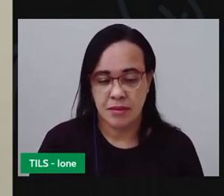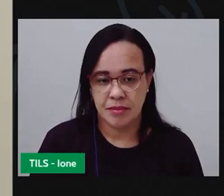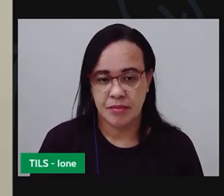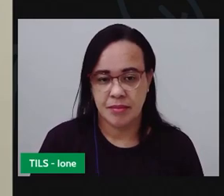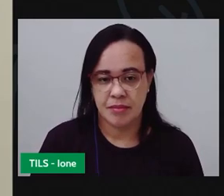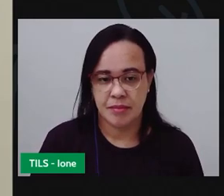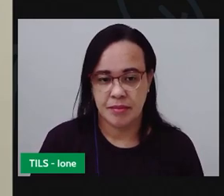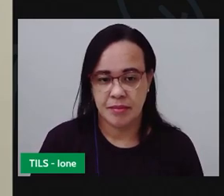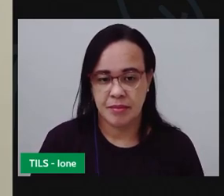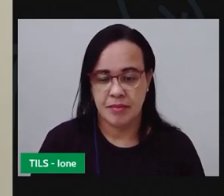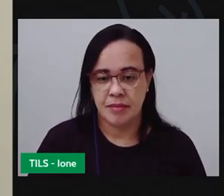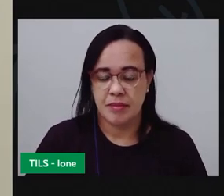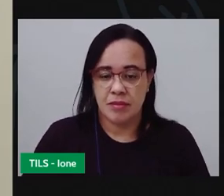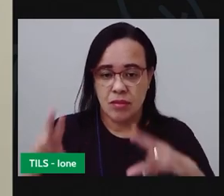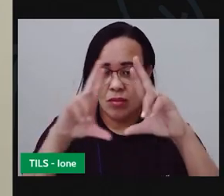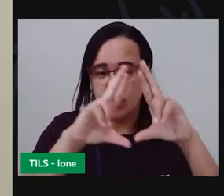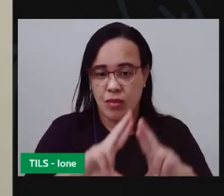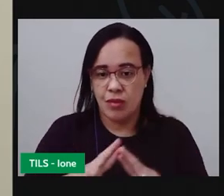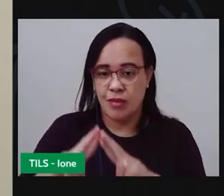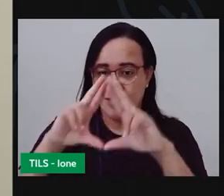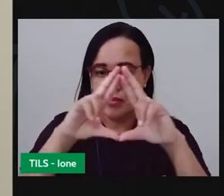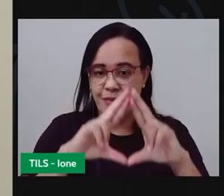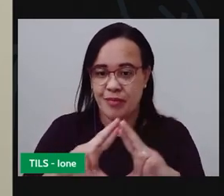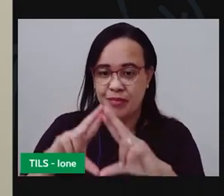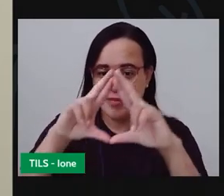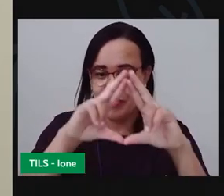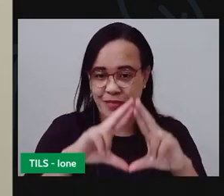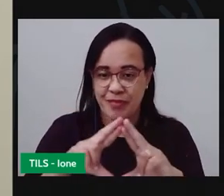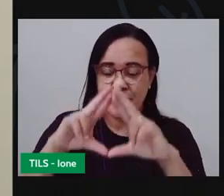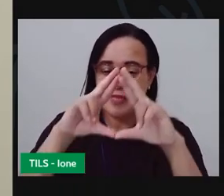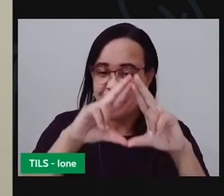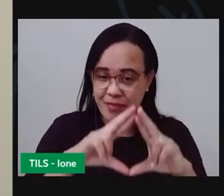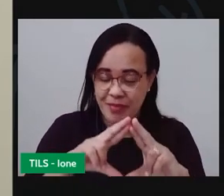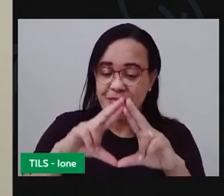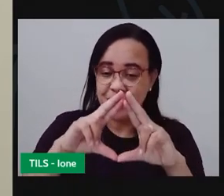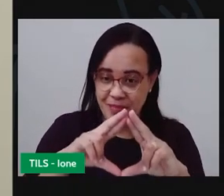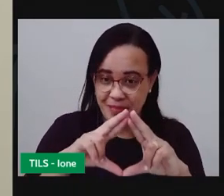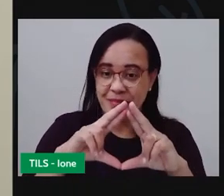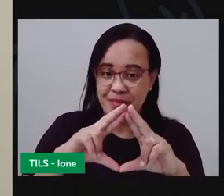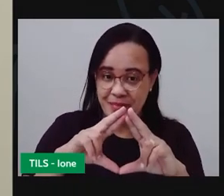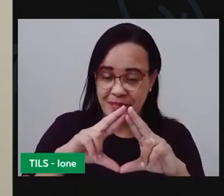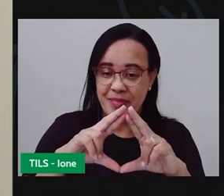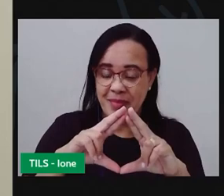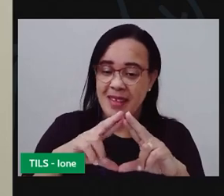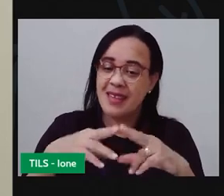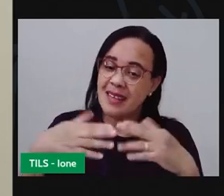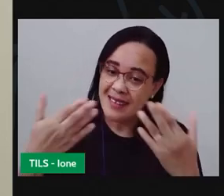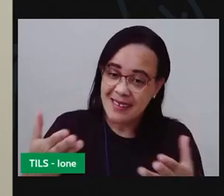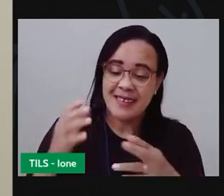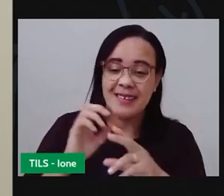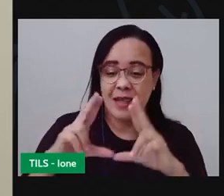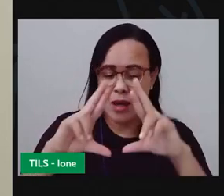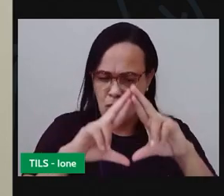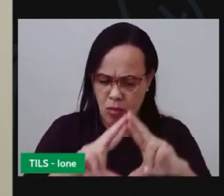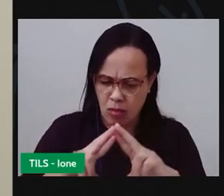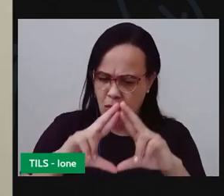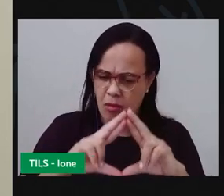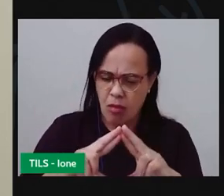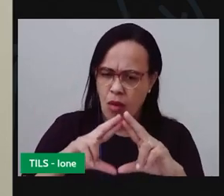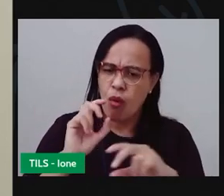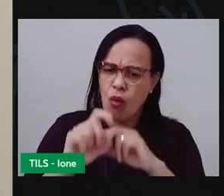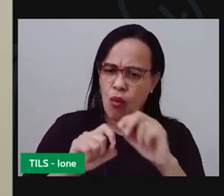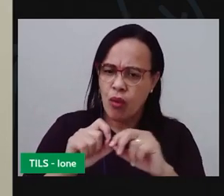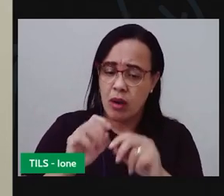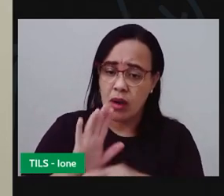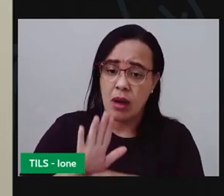recicla o plástico a gente deixa de produzir milhares de litros